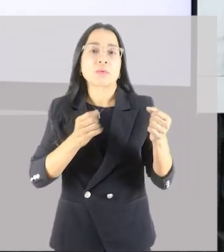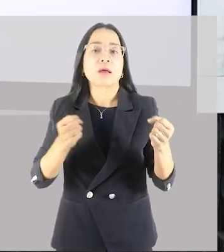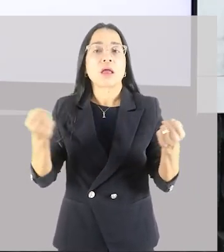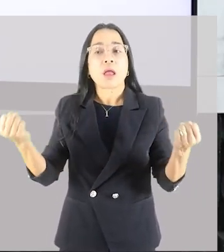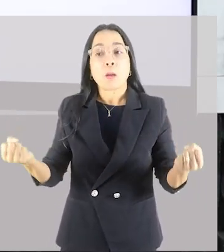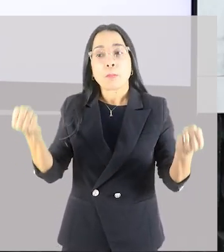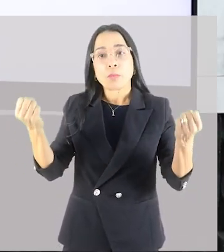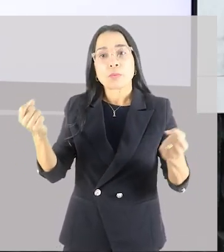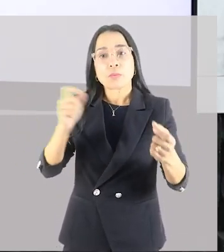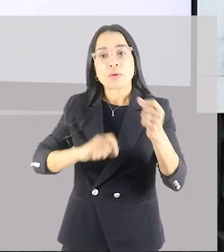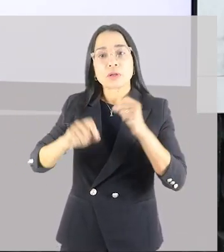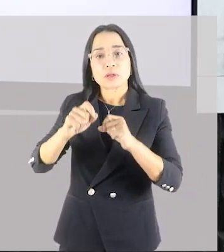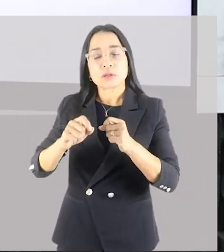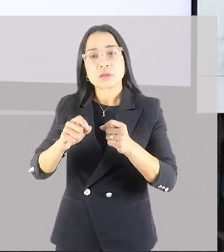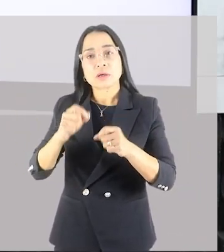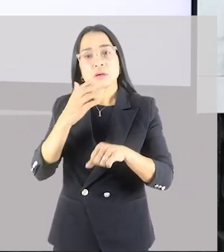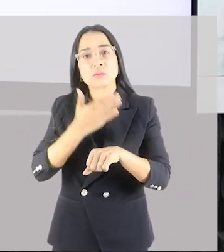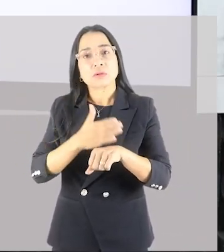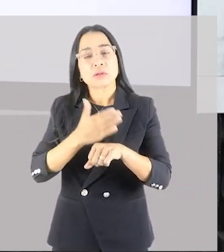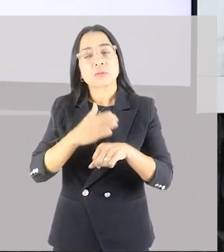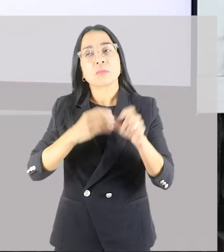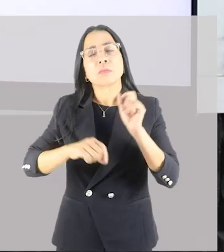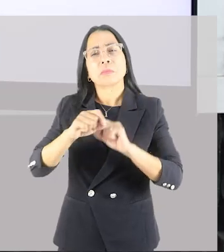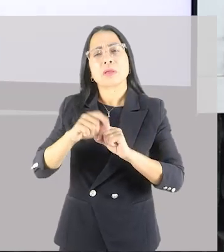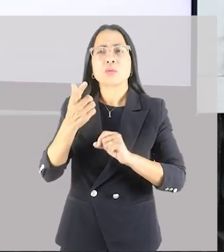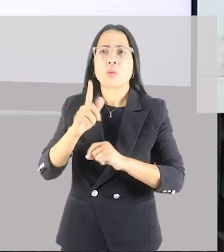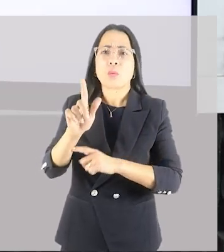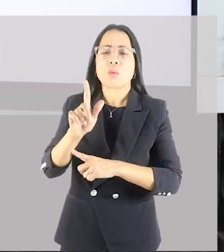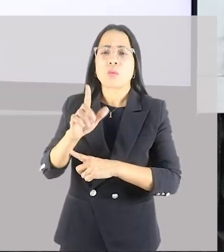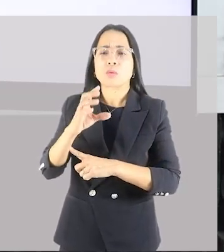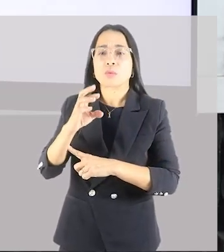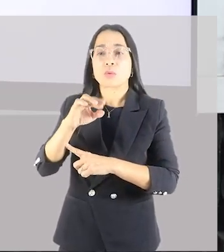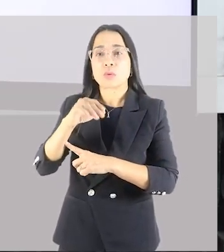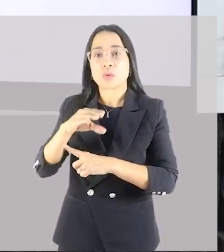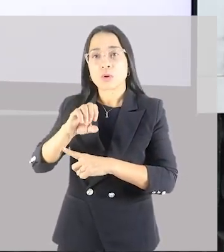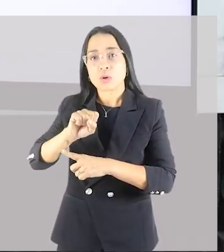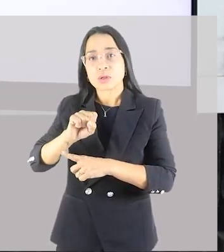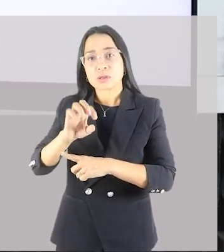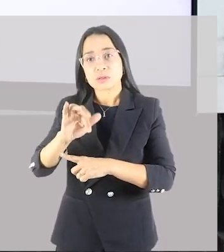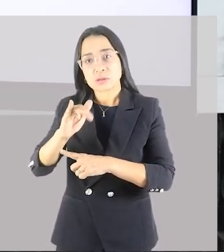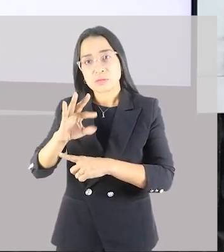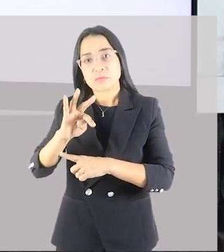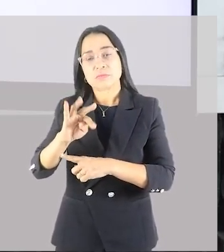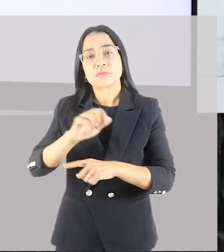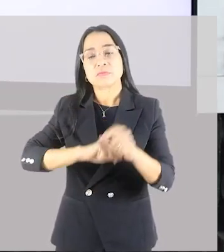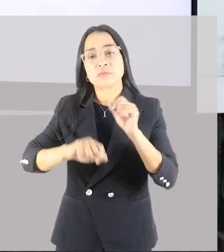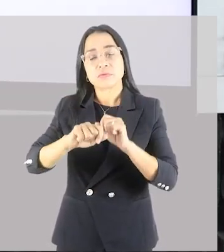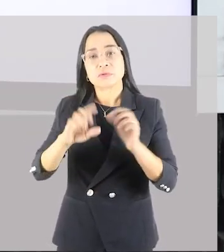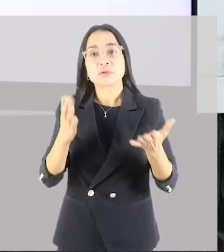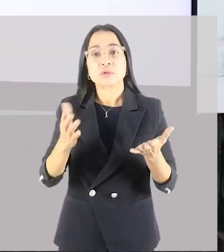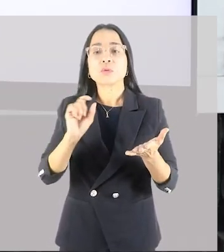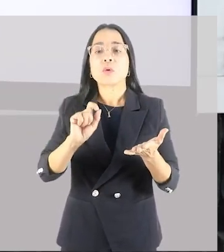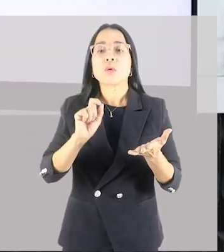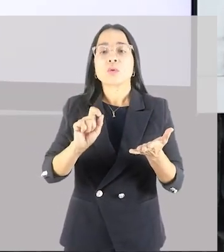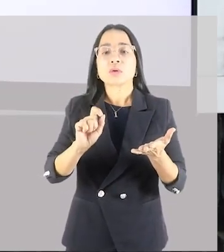intervalado, crossfit, treino funcional, aquilo que você mais